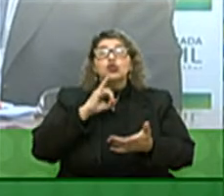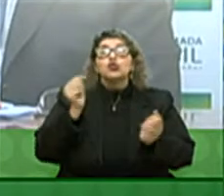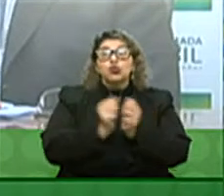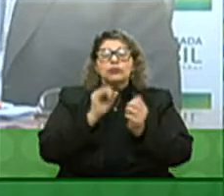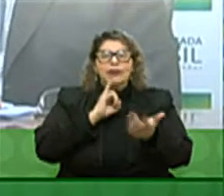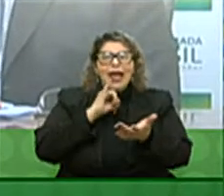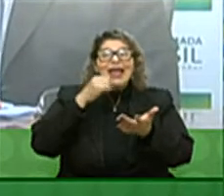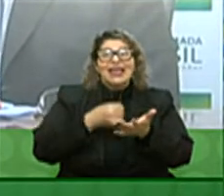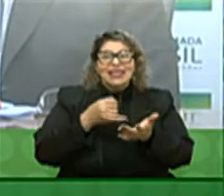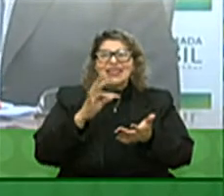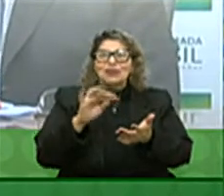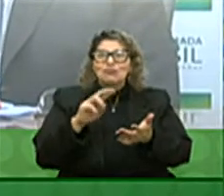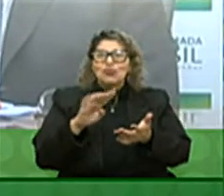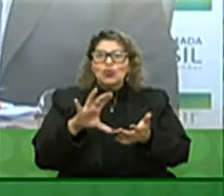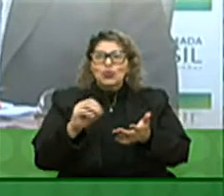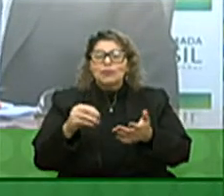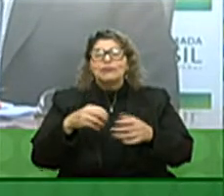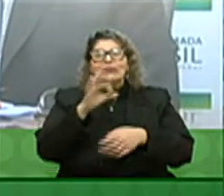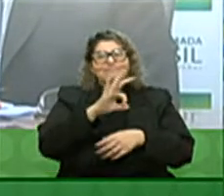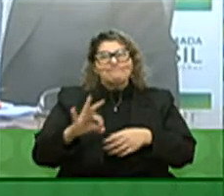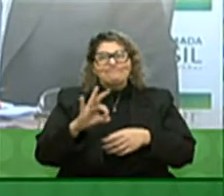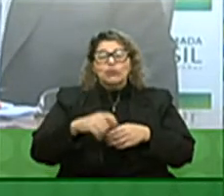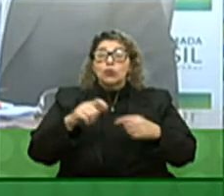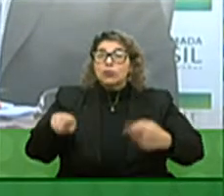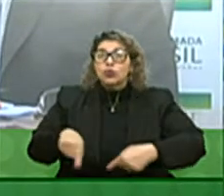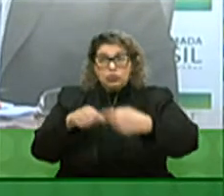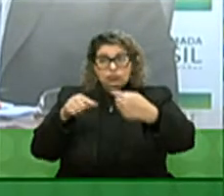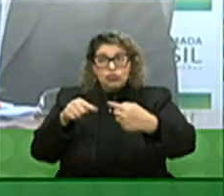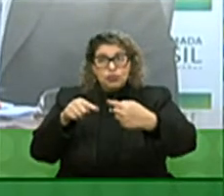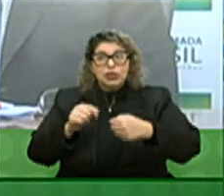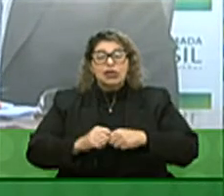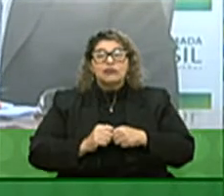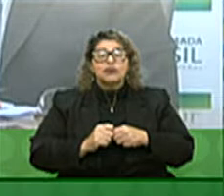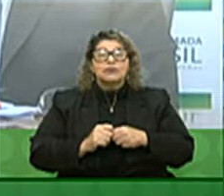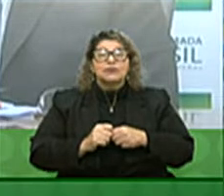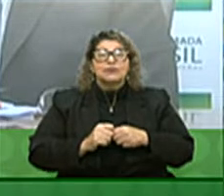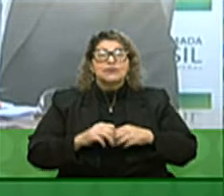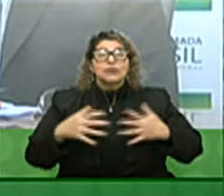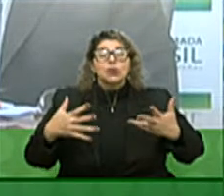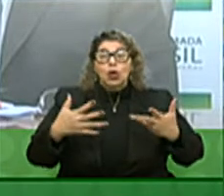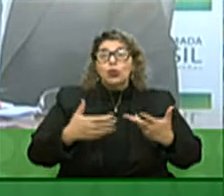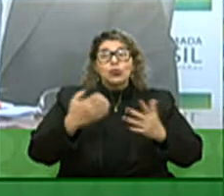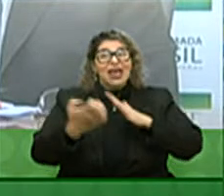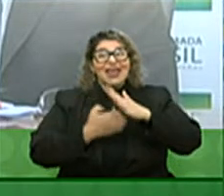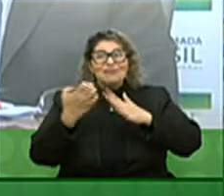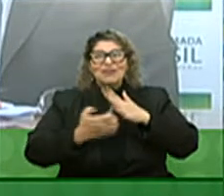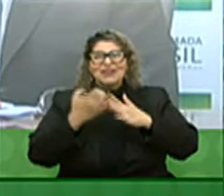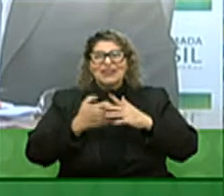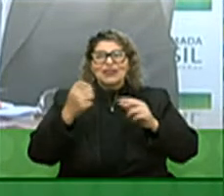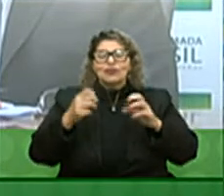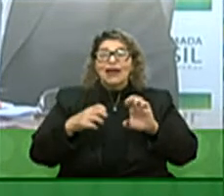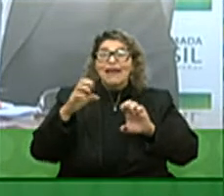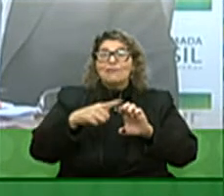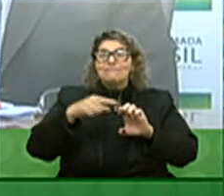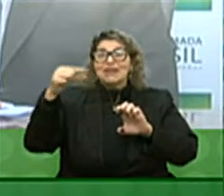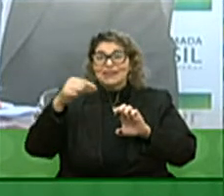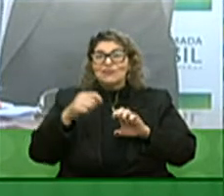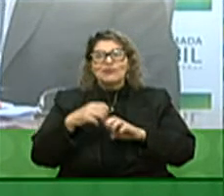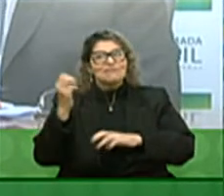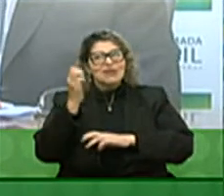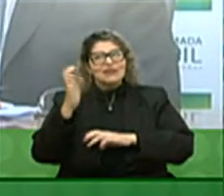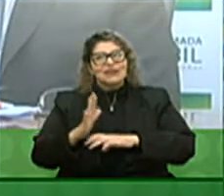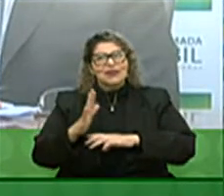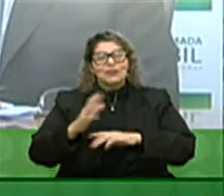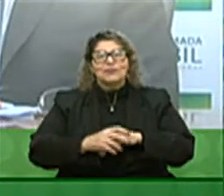possibilitará uma melhor competitividade aos empreendedores brasileiros que eu volto a dizer